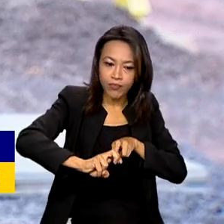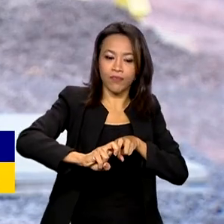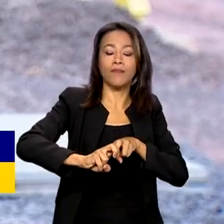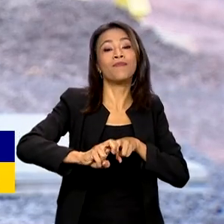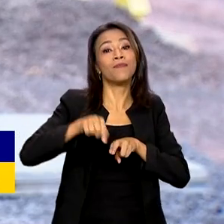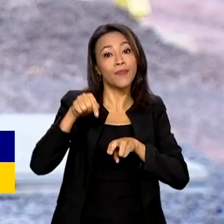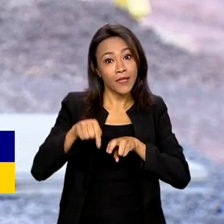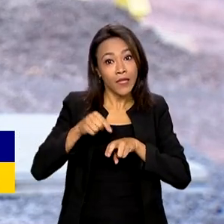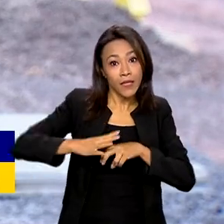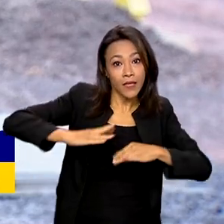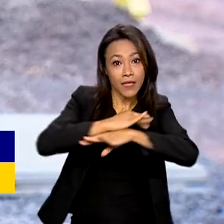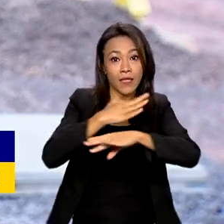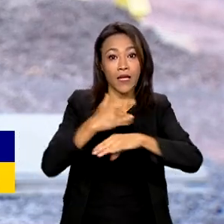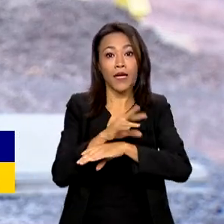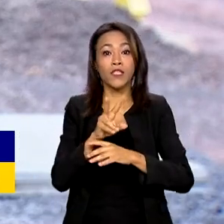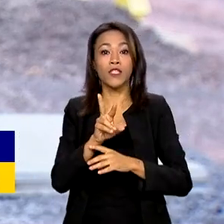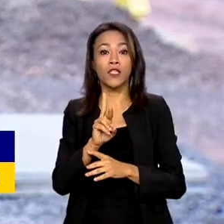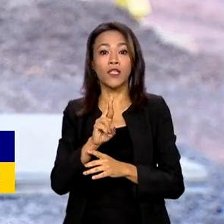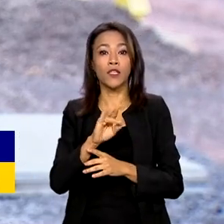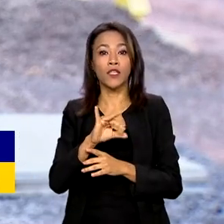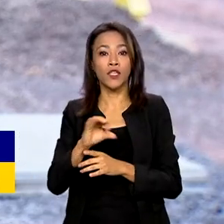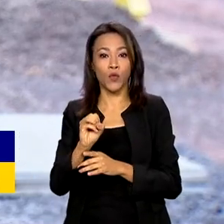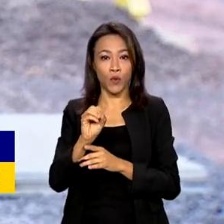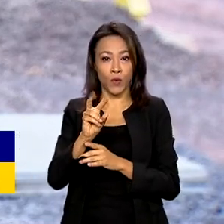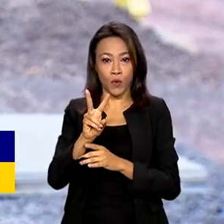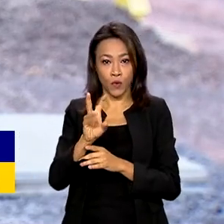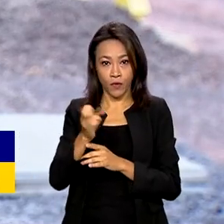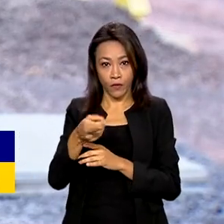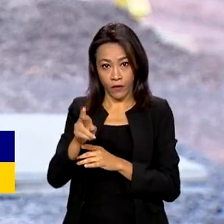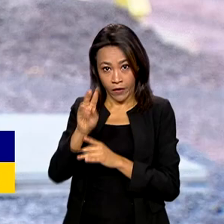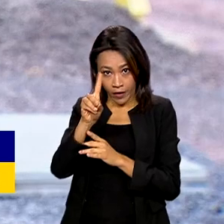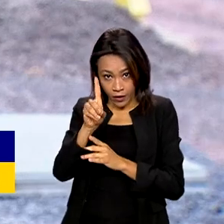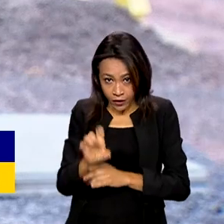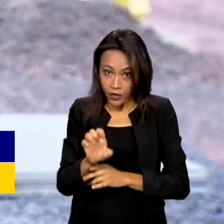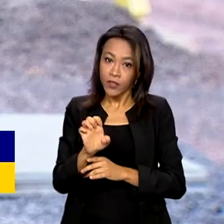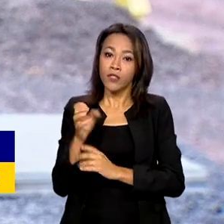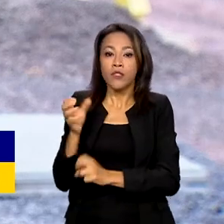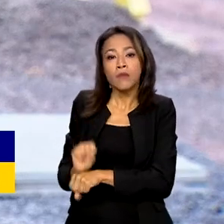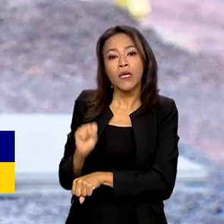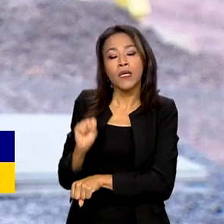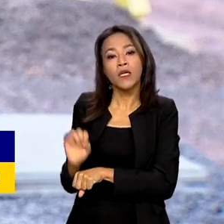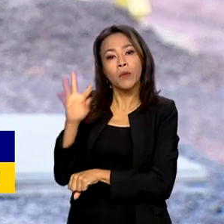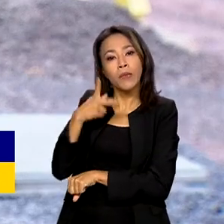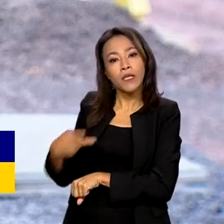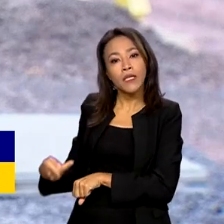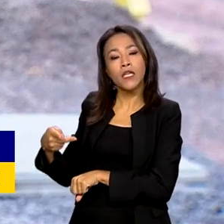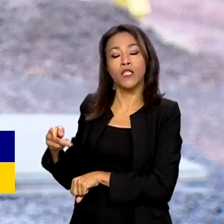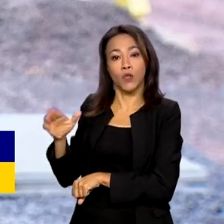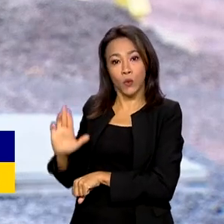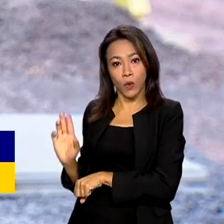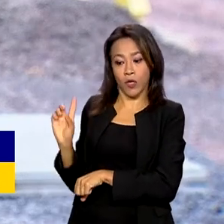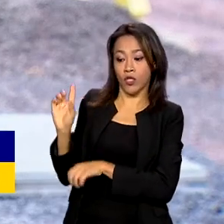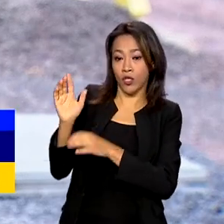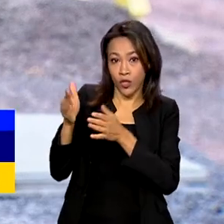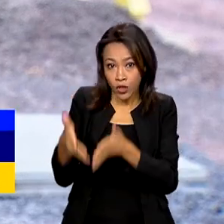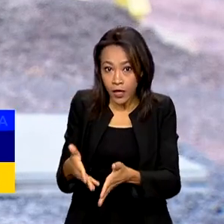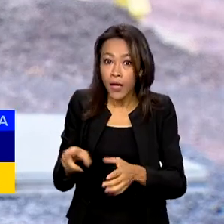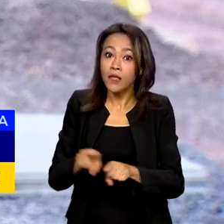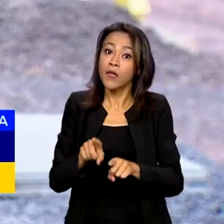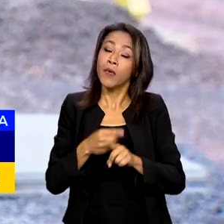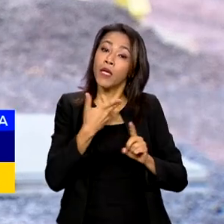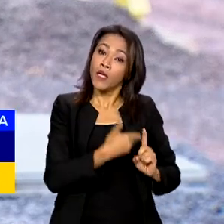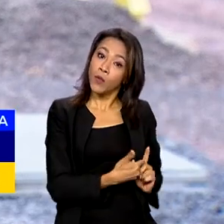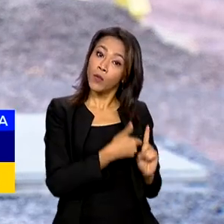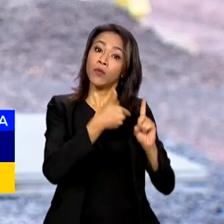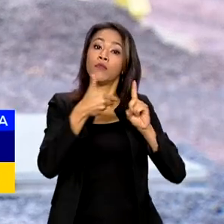em Rio Verde, no Goiás. Aguardando a chegada do presidente Lula e também do ministro dos transportes, Renan Filho, além